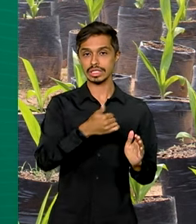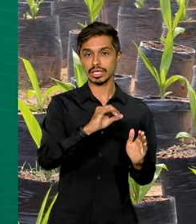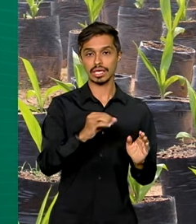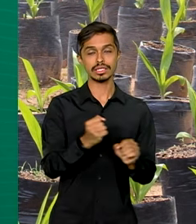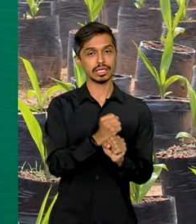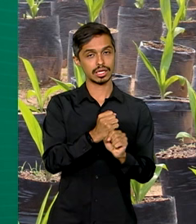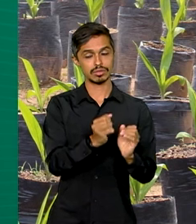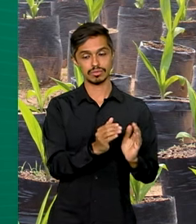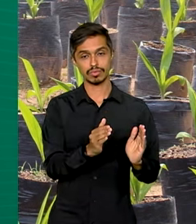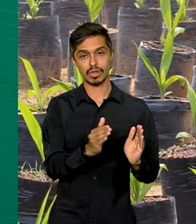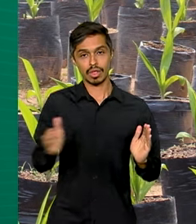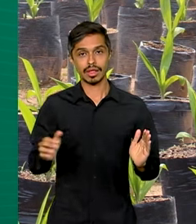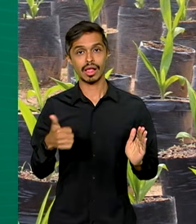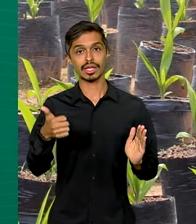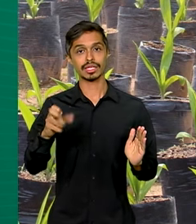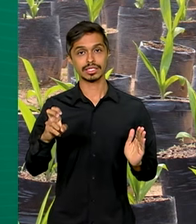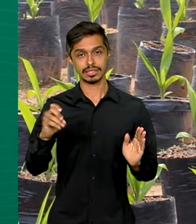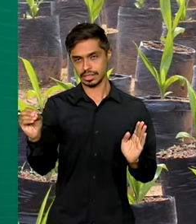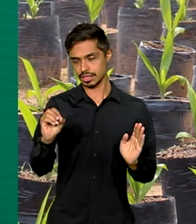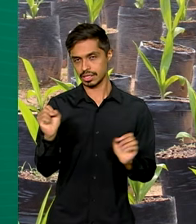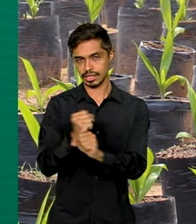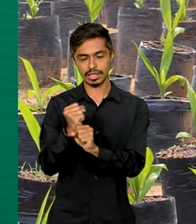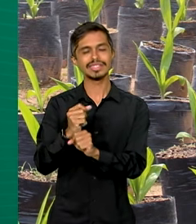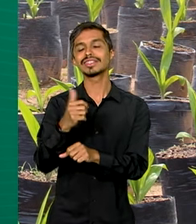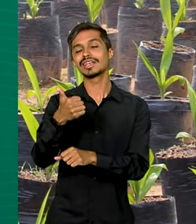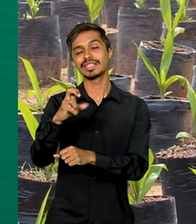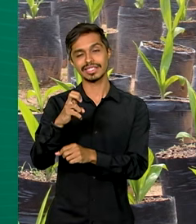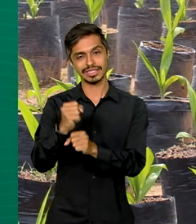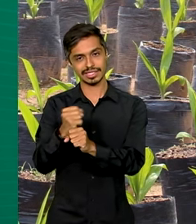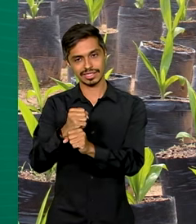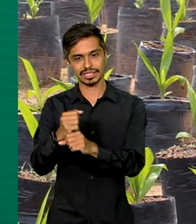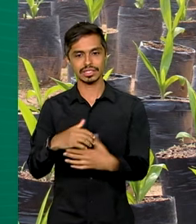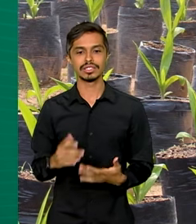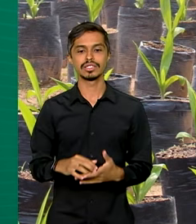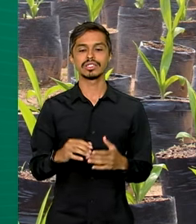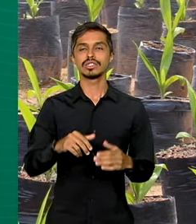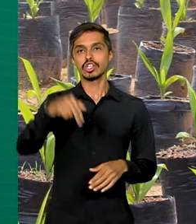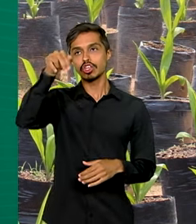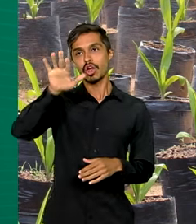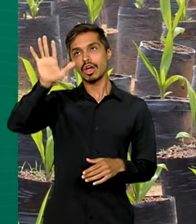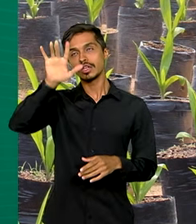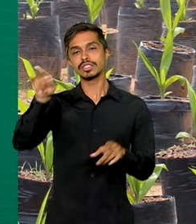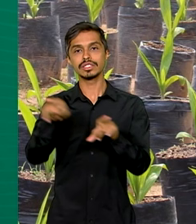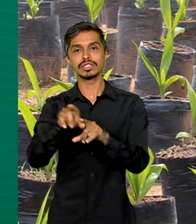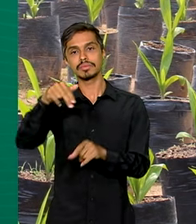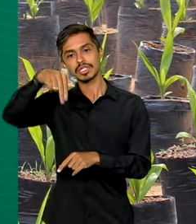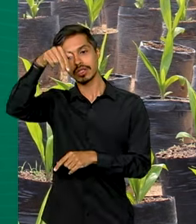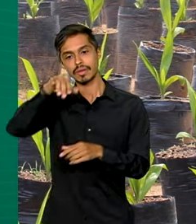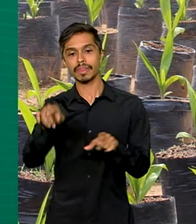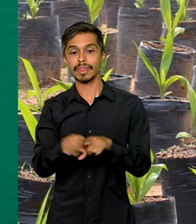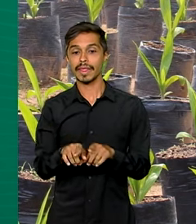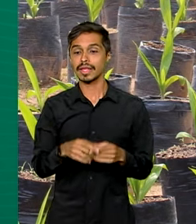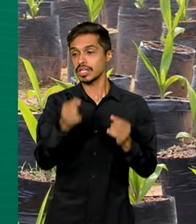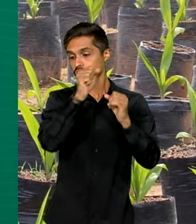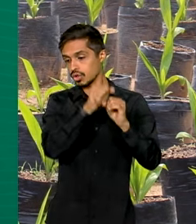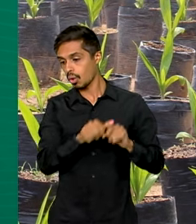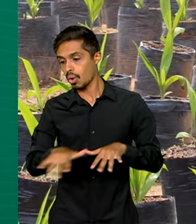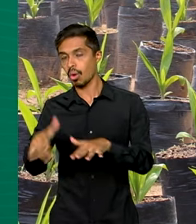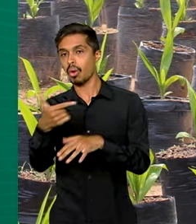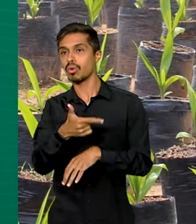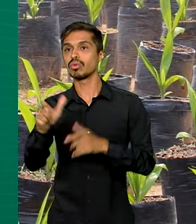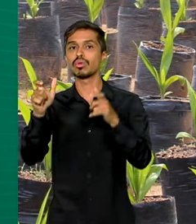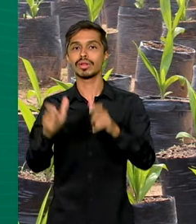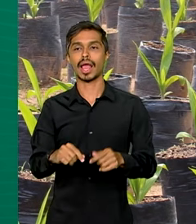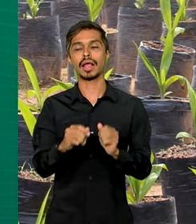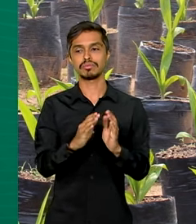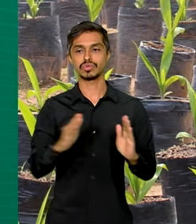anos para 15 anos, nas regiões norte e nordeste, e 12 anos nas demais regiões.